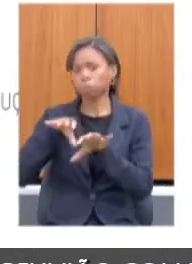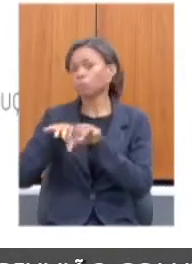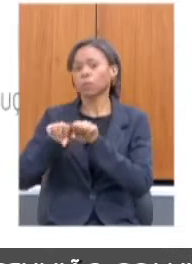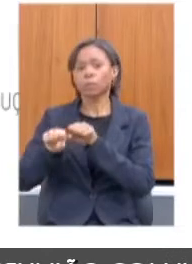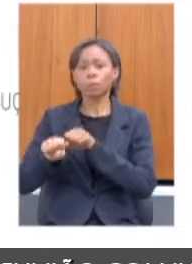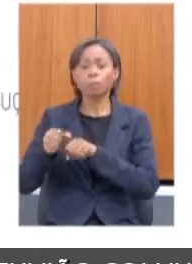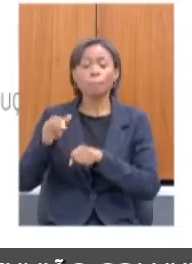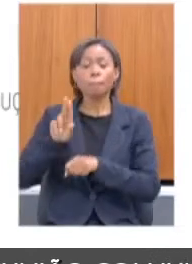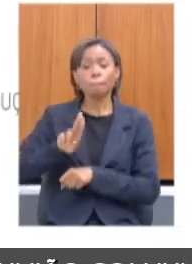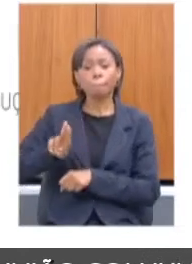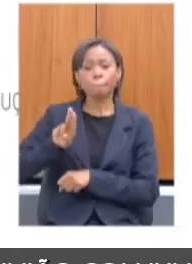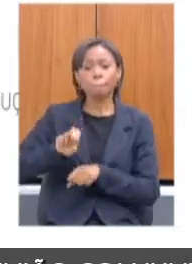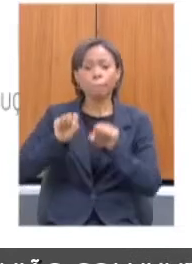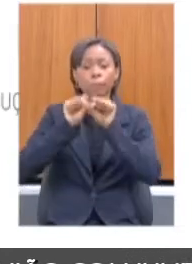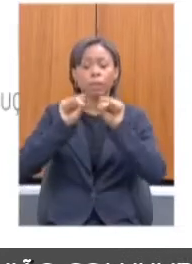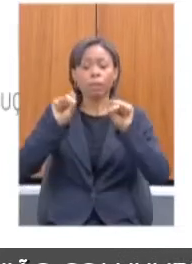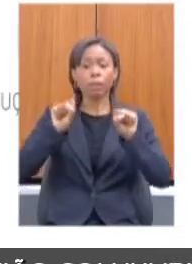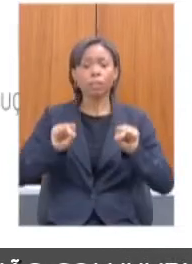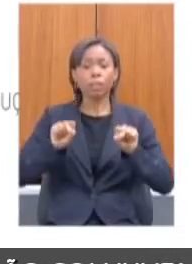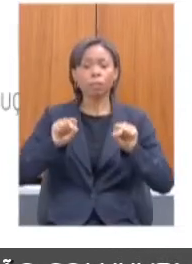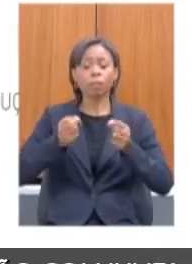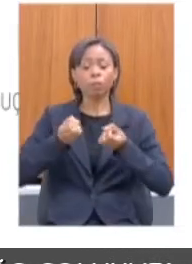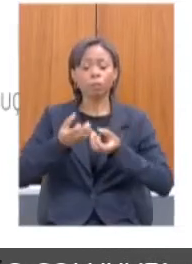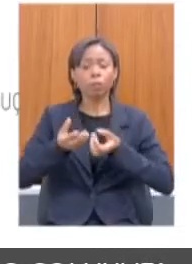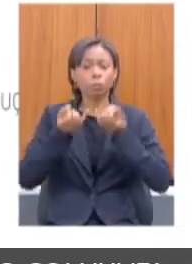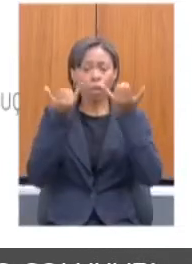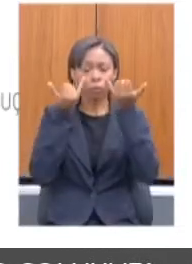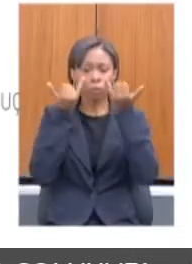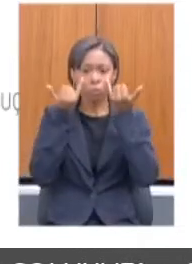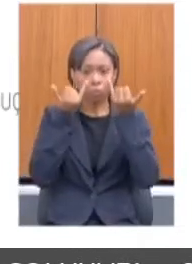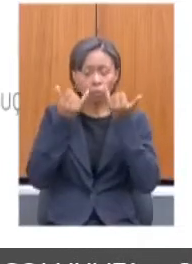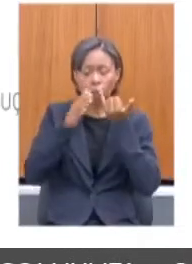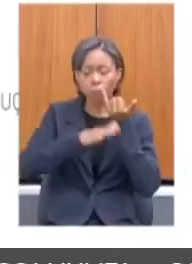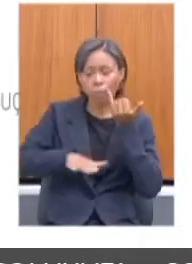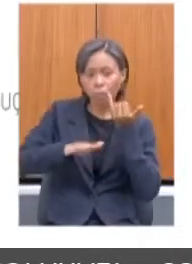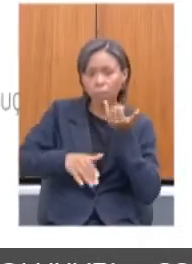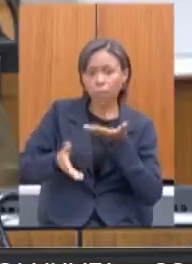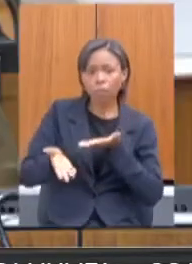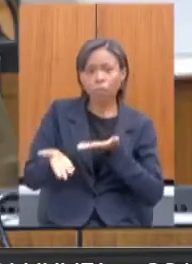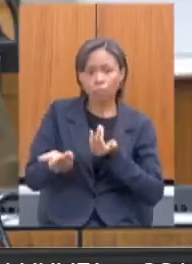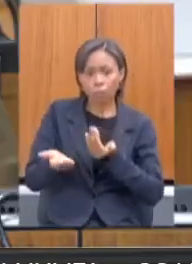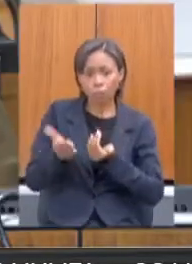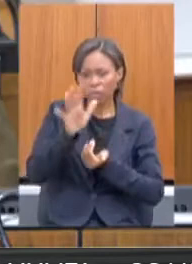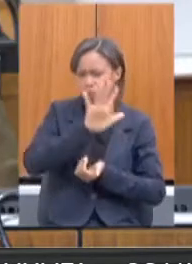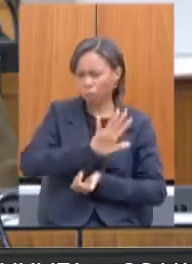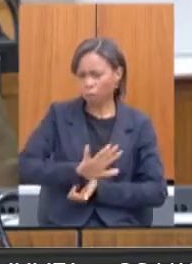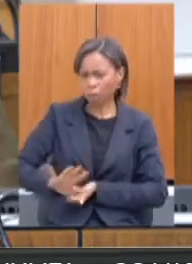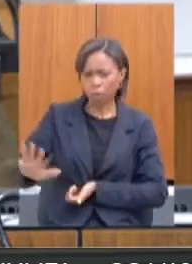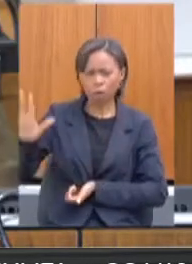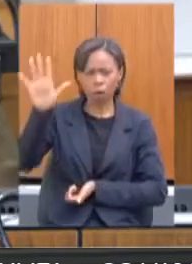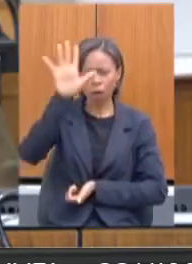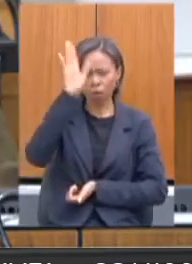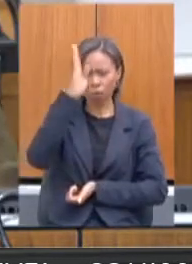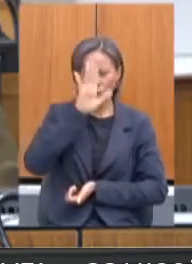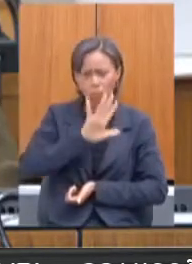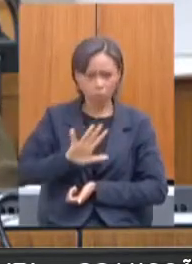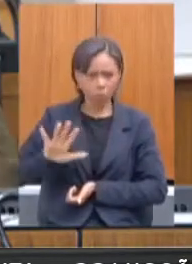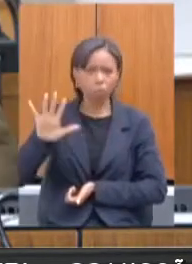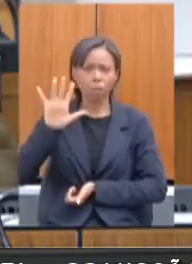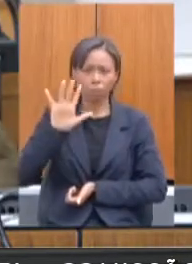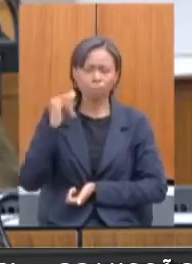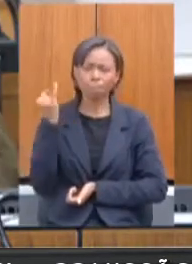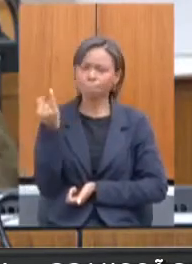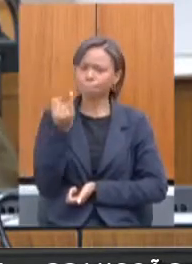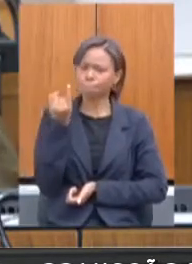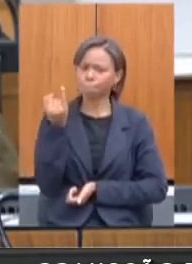do CIPIA, que é o Sistema de Informação para Infância e Adolescência que tem abrangência nacional, e que é muito importante a utilização de